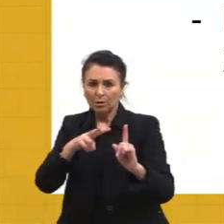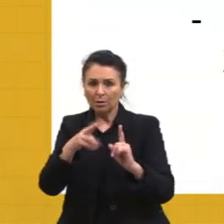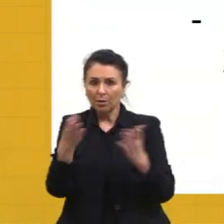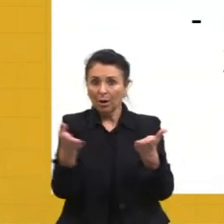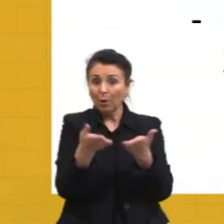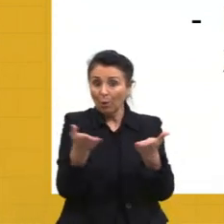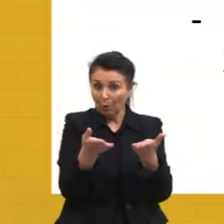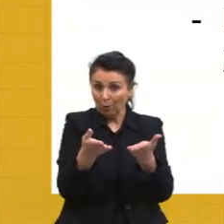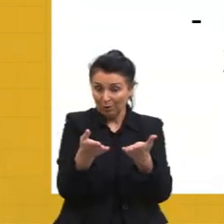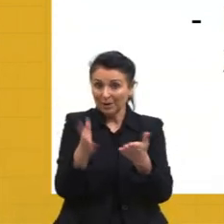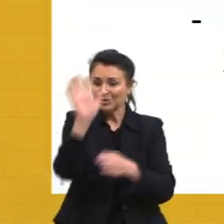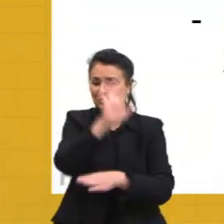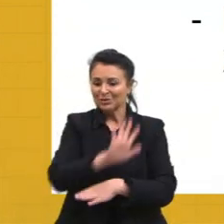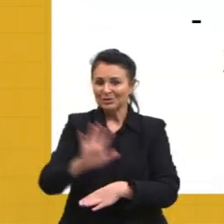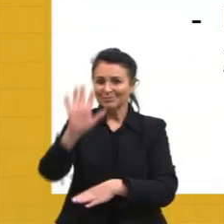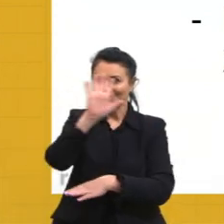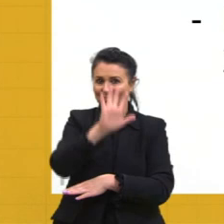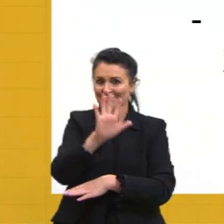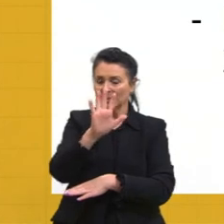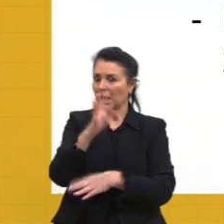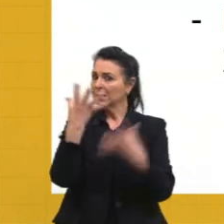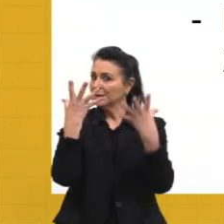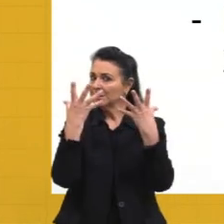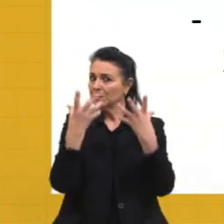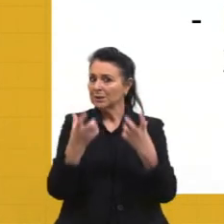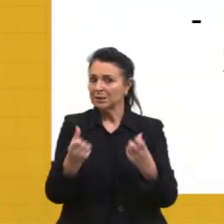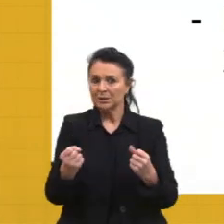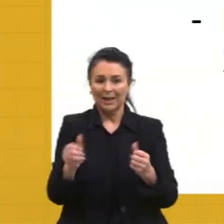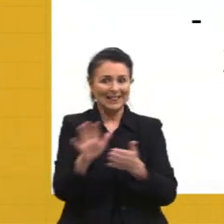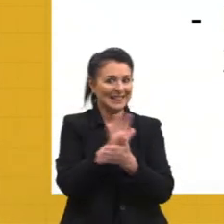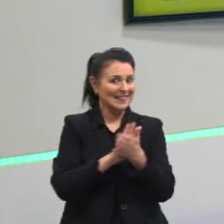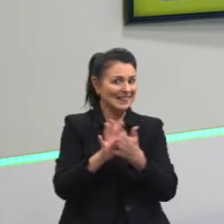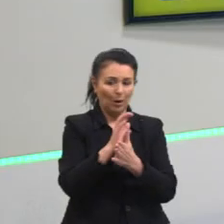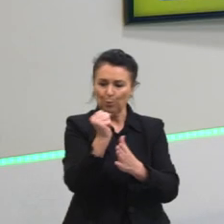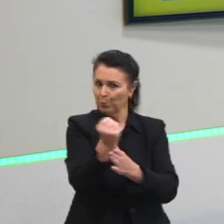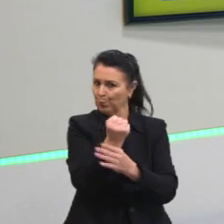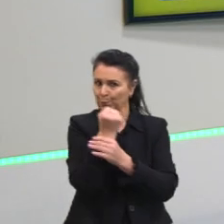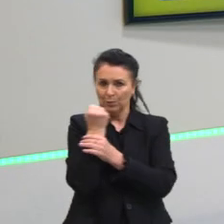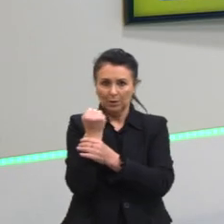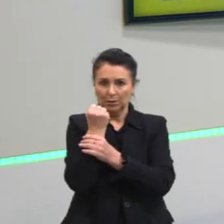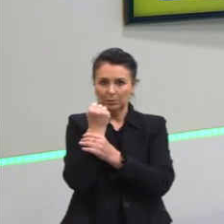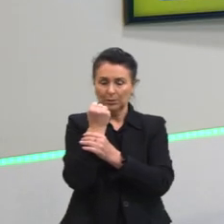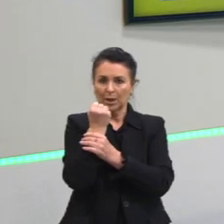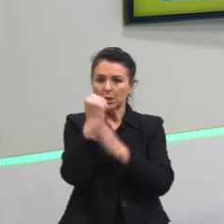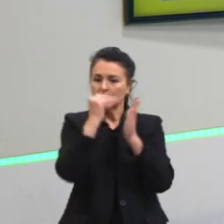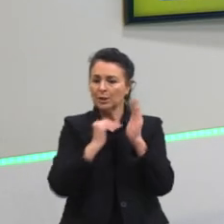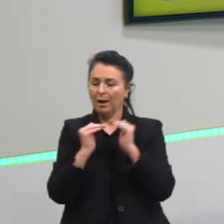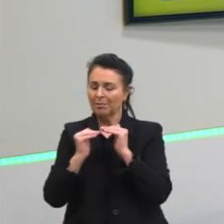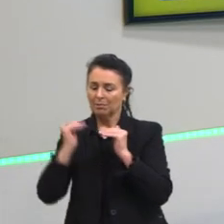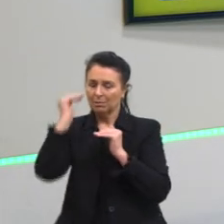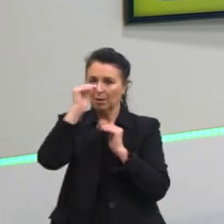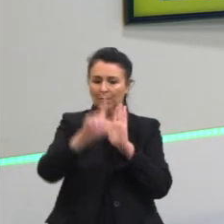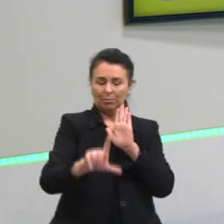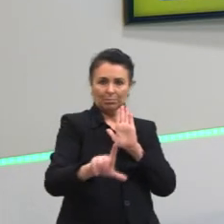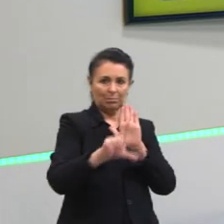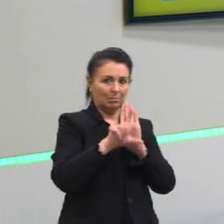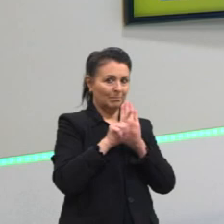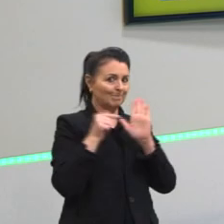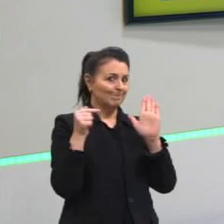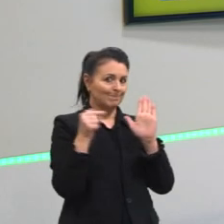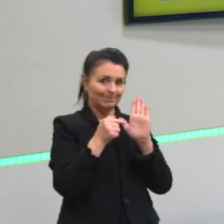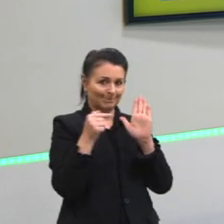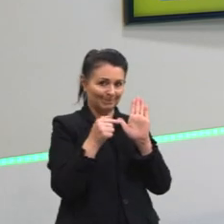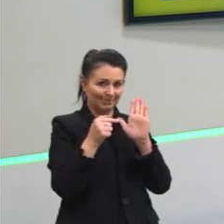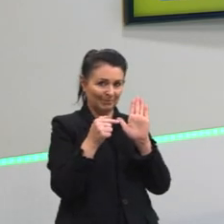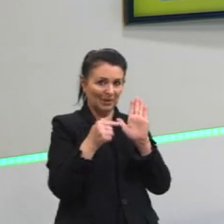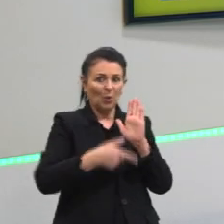de Estado, ela não aceita nenhum poder absoluto e acima da lei. Esse Estado moderno absolutista, então, como